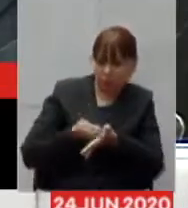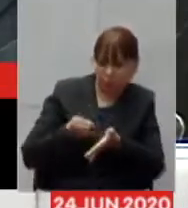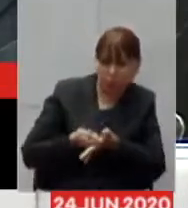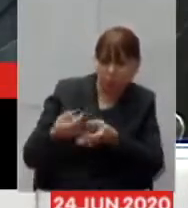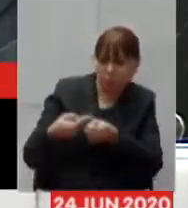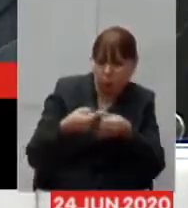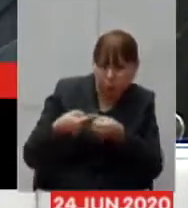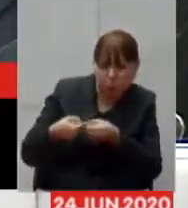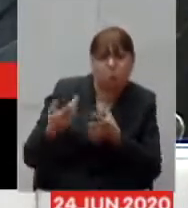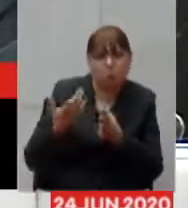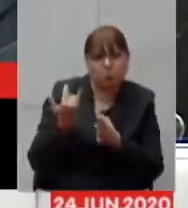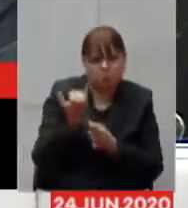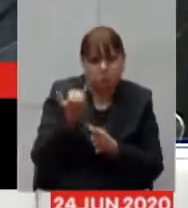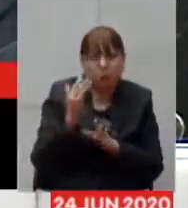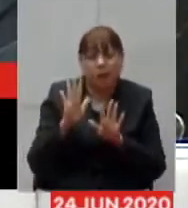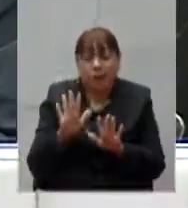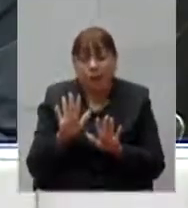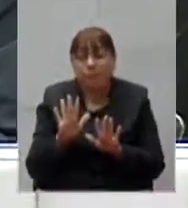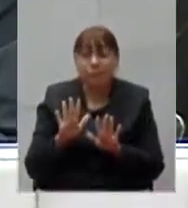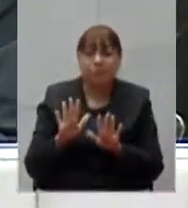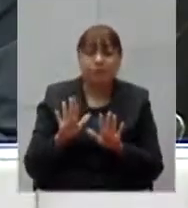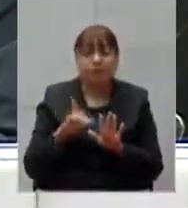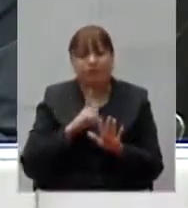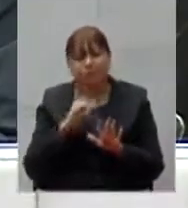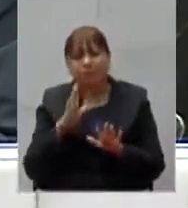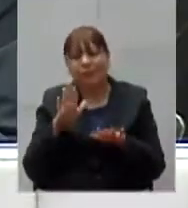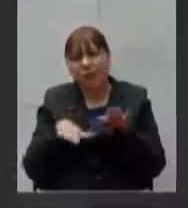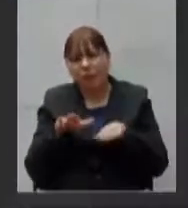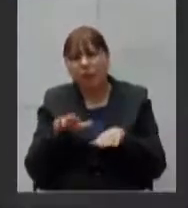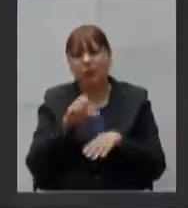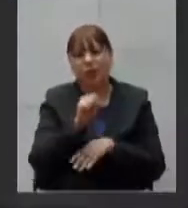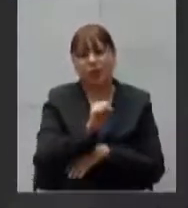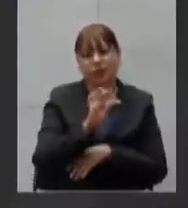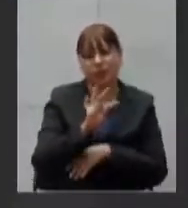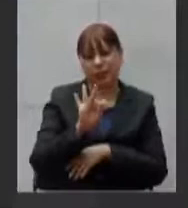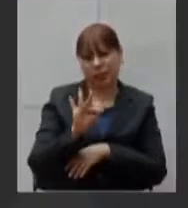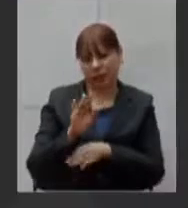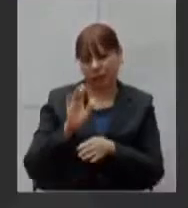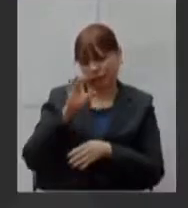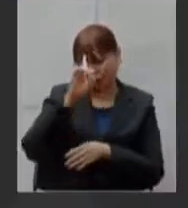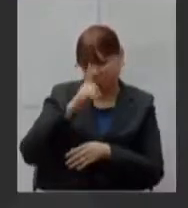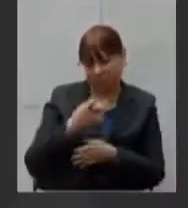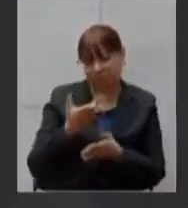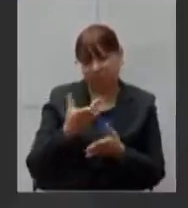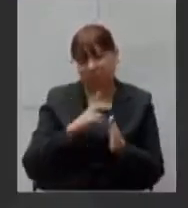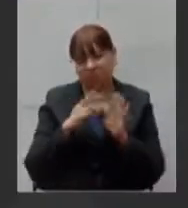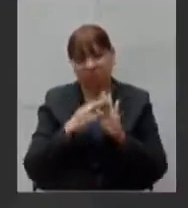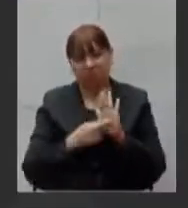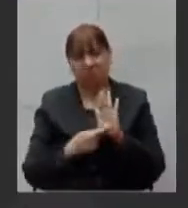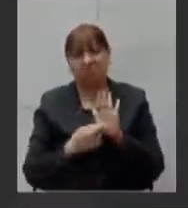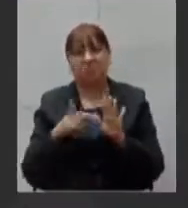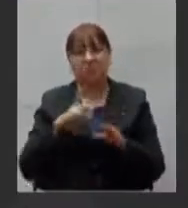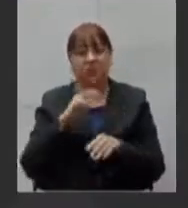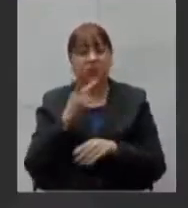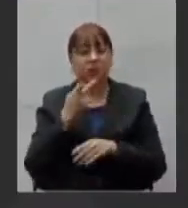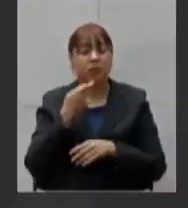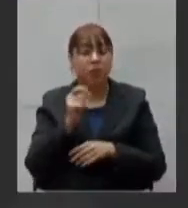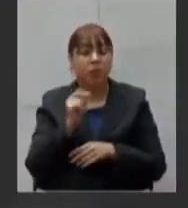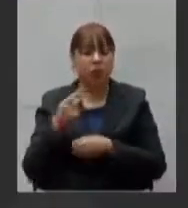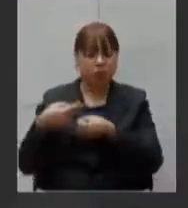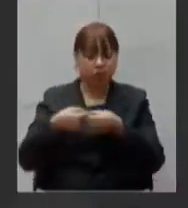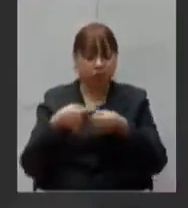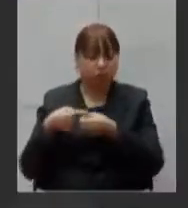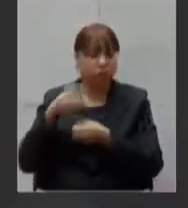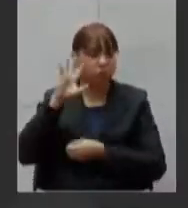acho que tem já decisões do STF que fala que em última análise o município que decide